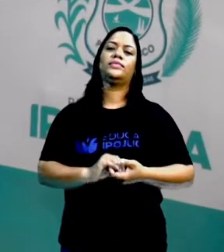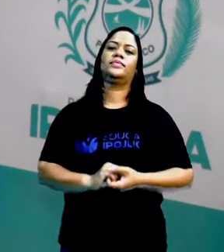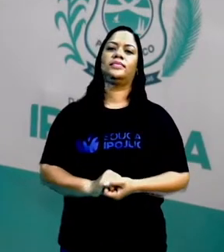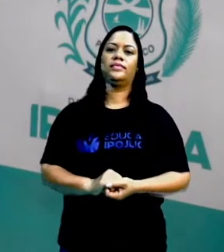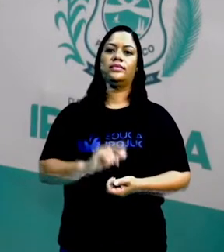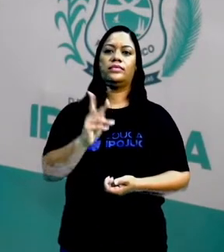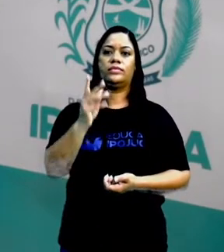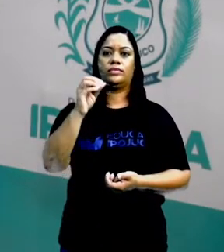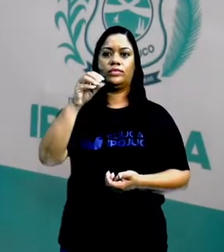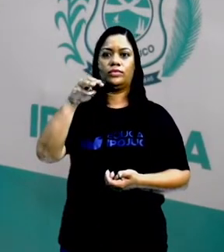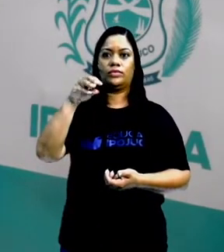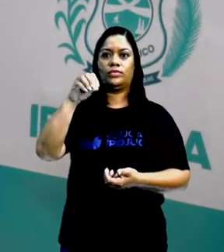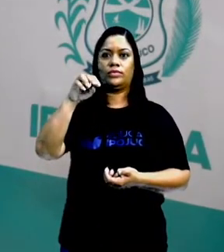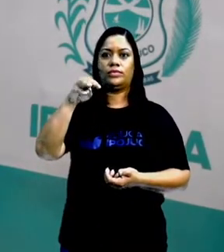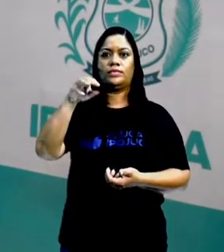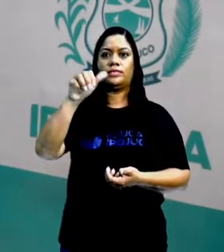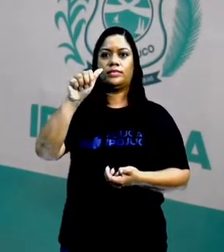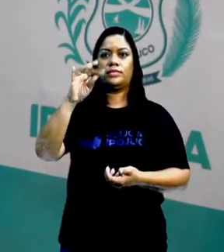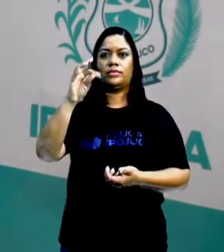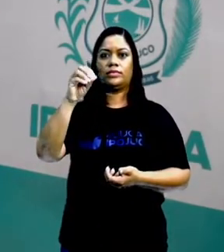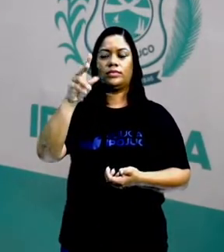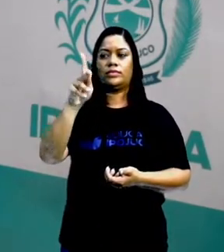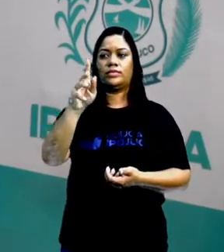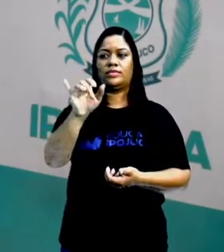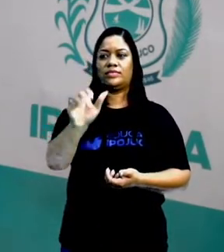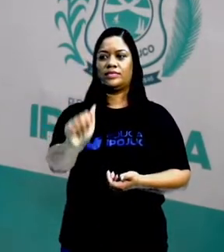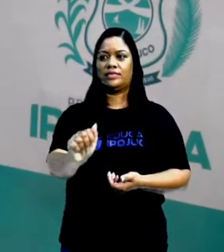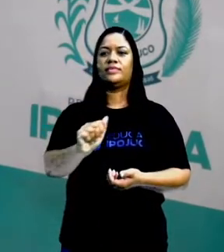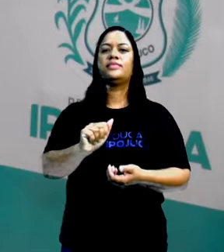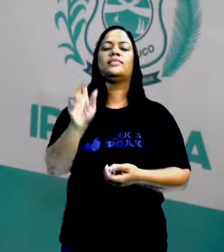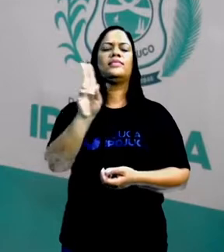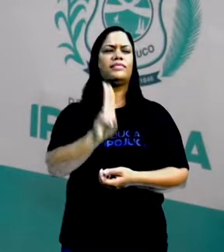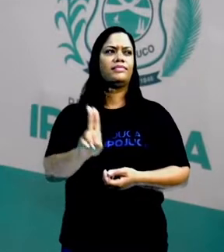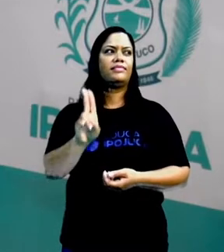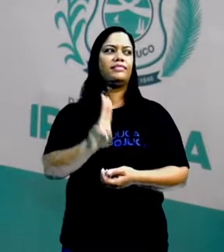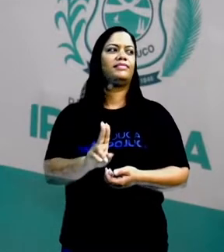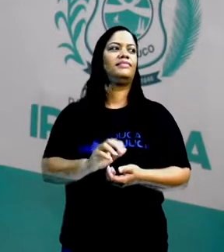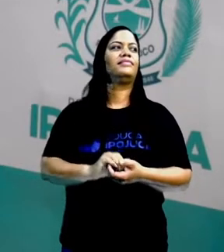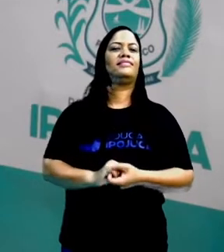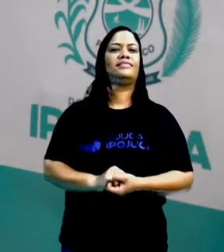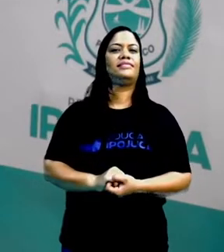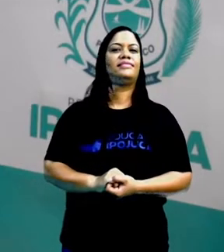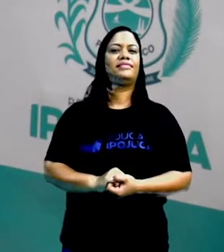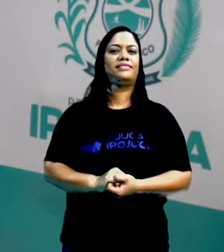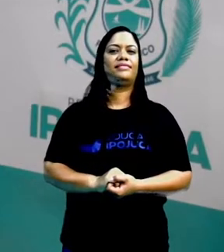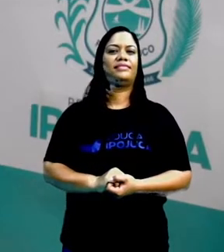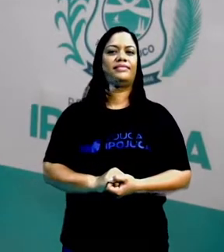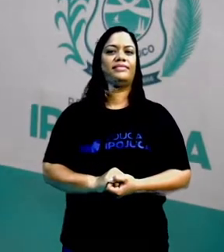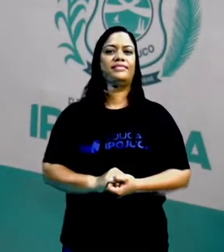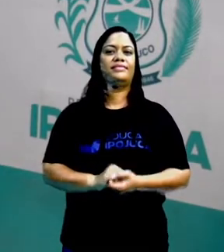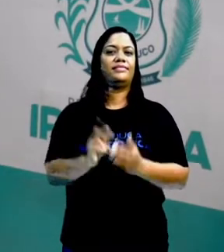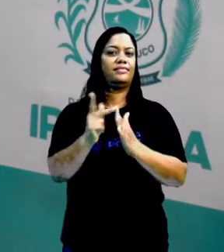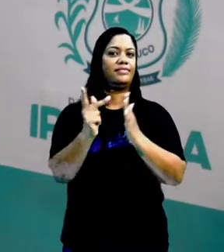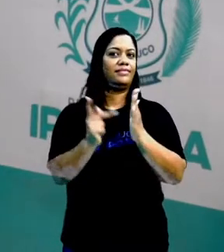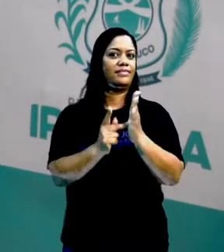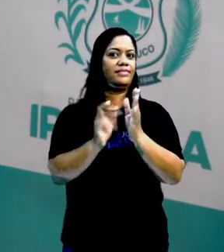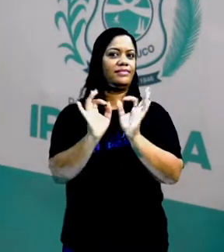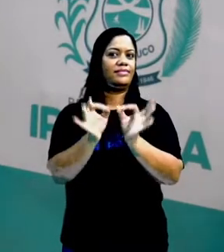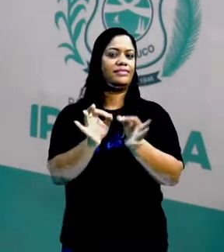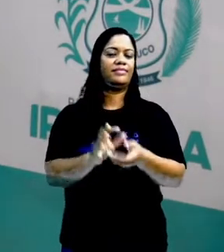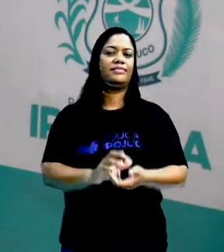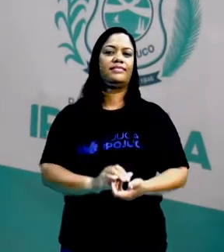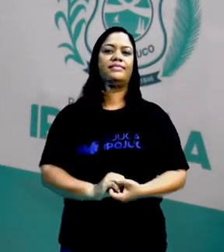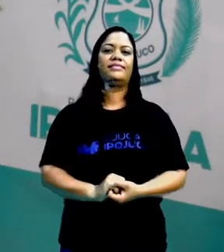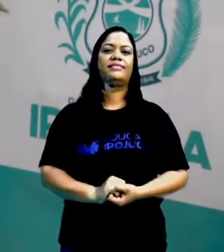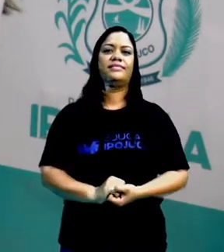onomatopeias. E é um recurso bastante empregado no poema, gente, ok? Então,